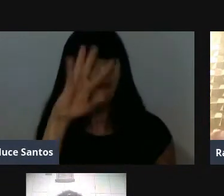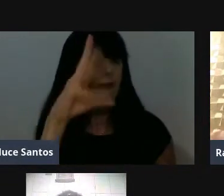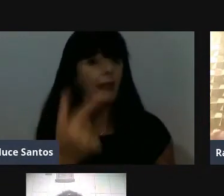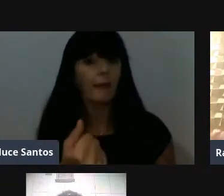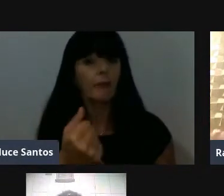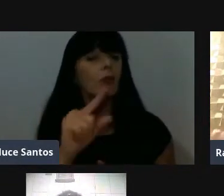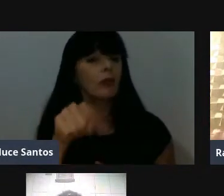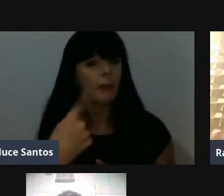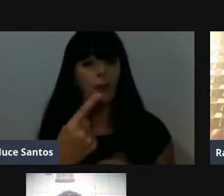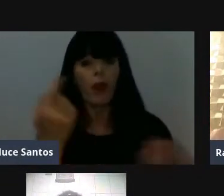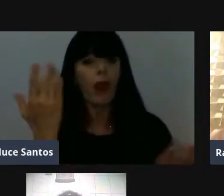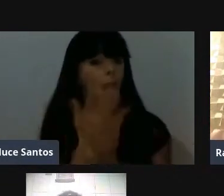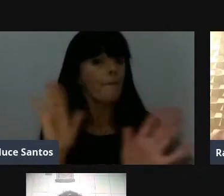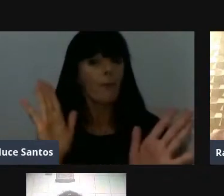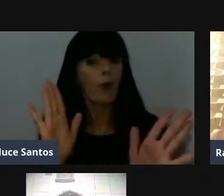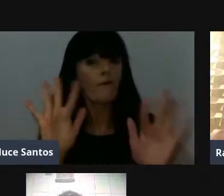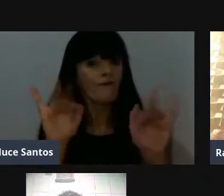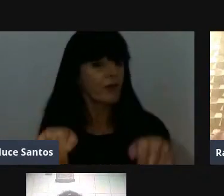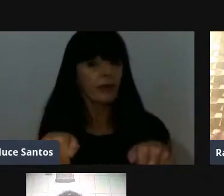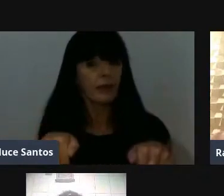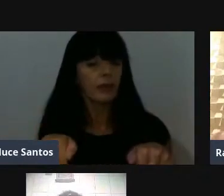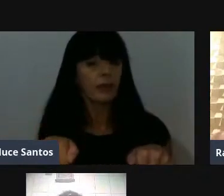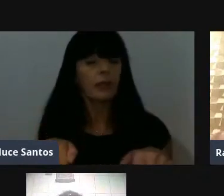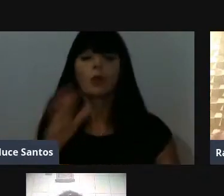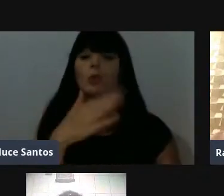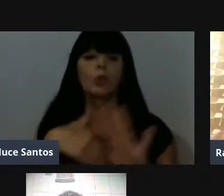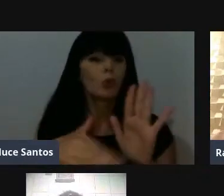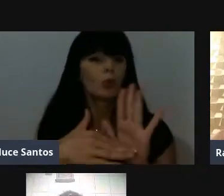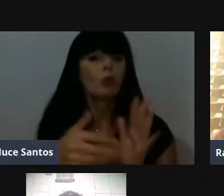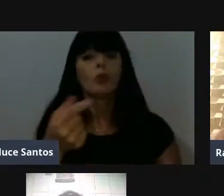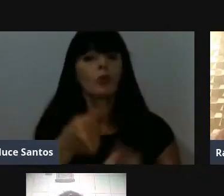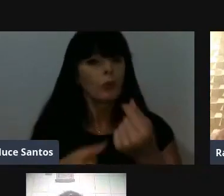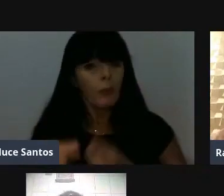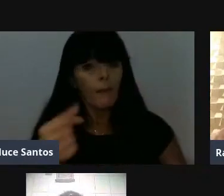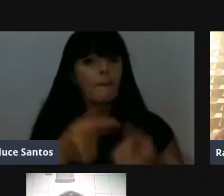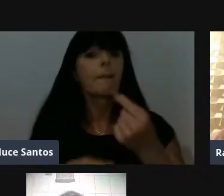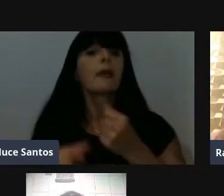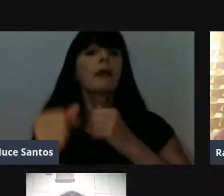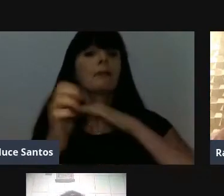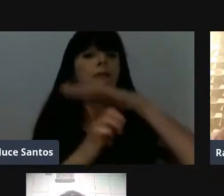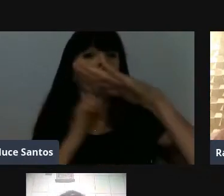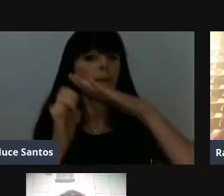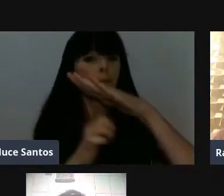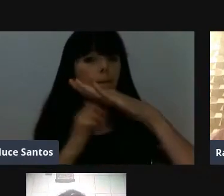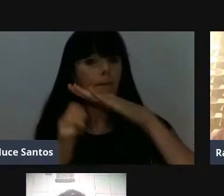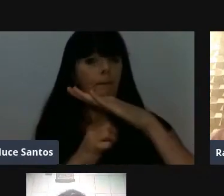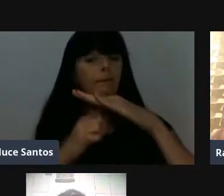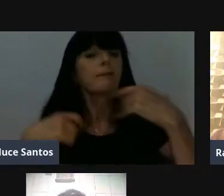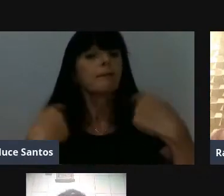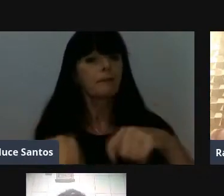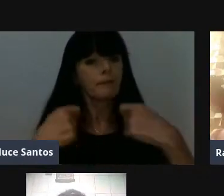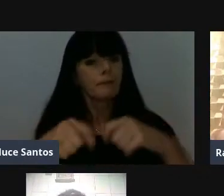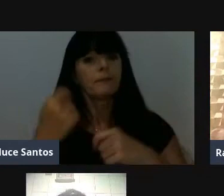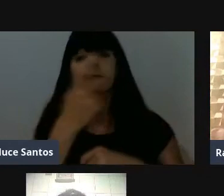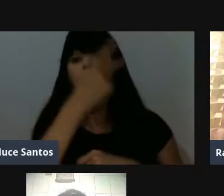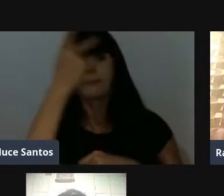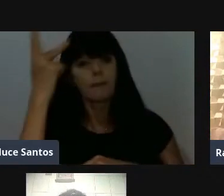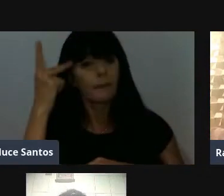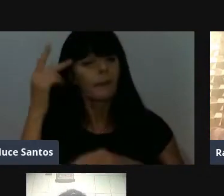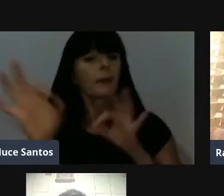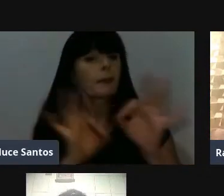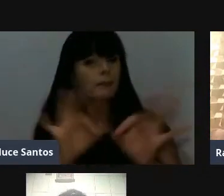ele, o mundo, o comércio, as empresas precisam, não vão precisar de pessoas que sejam preparadas, não